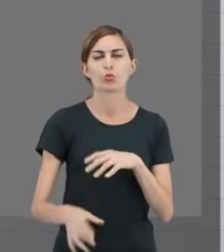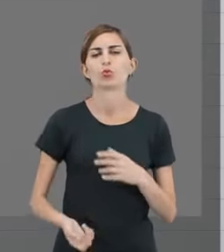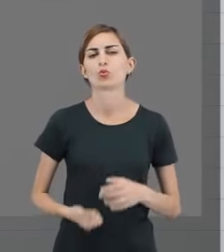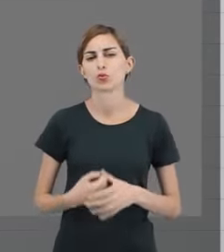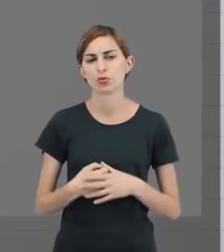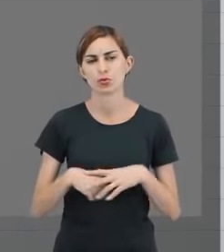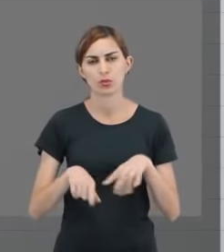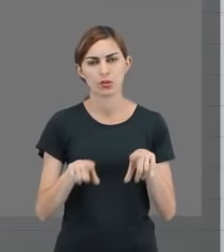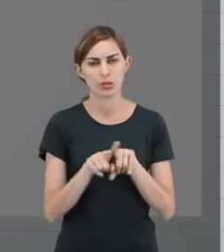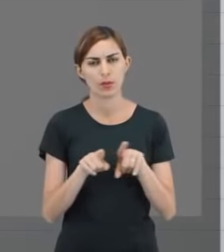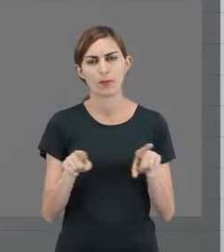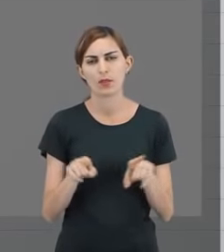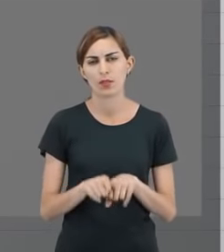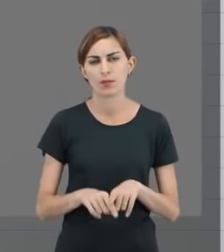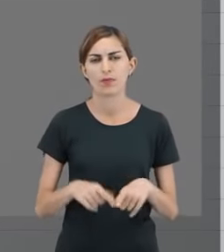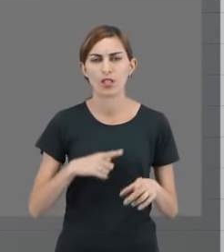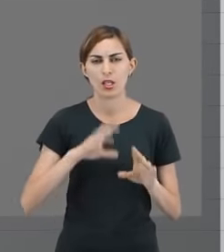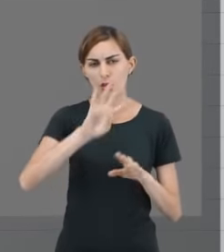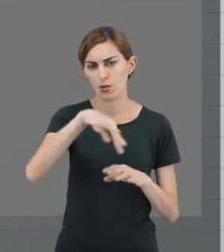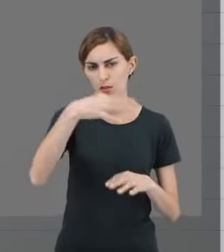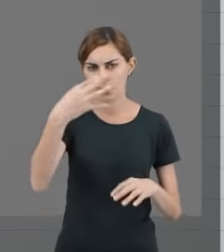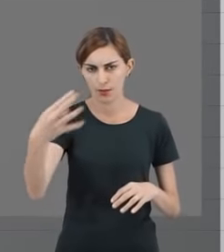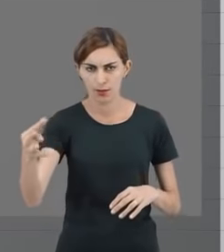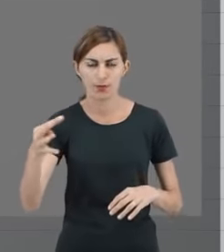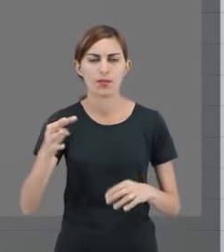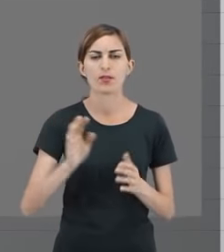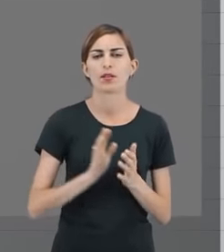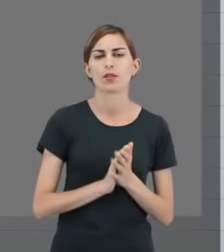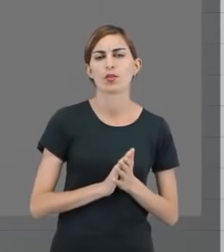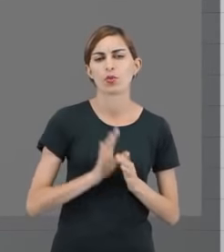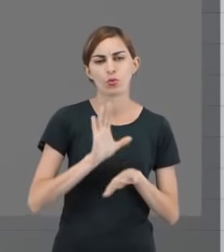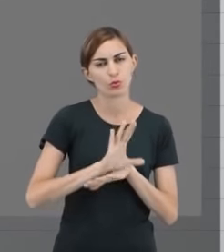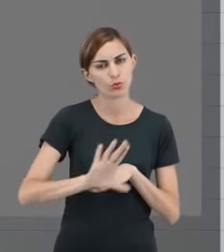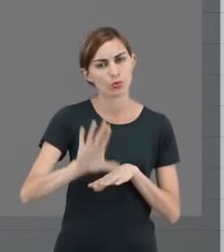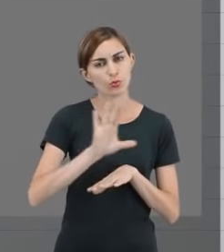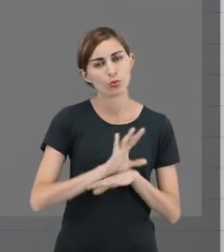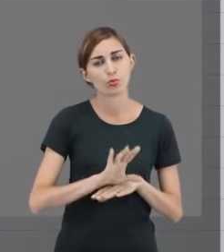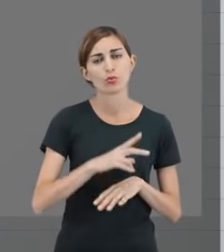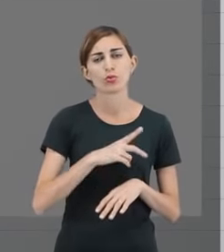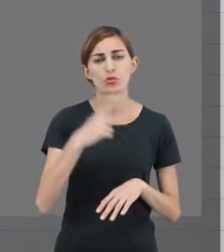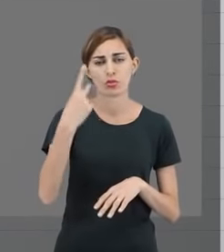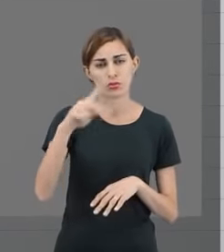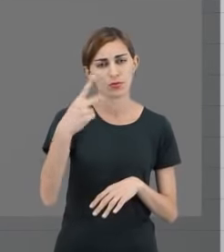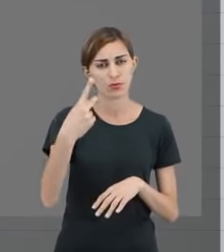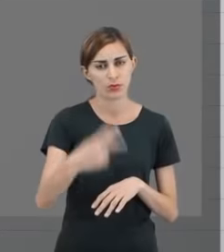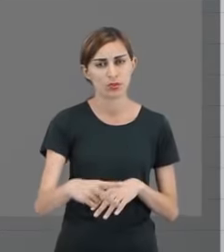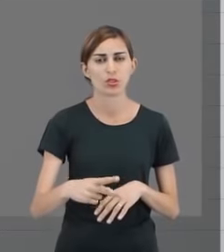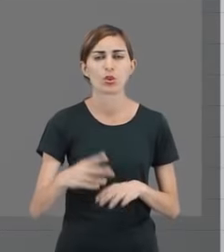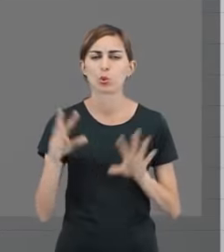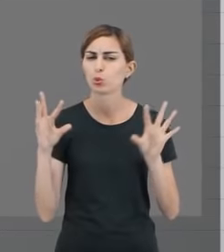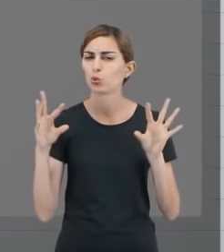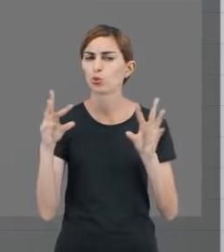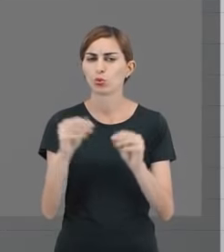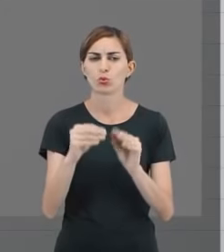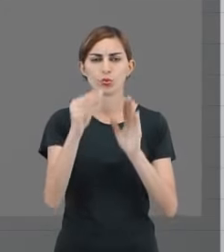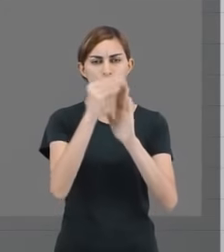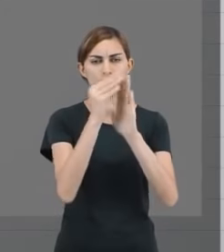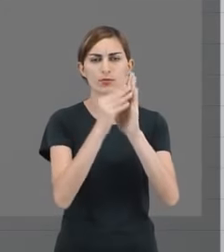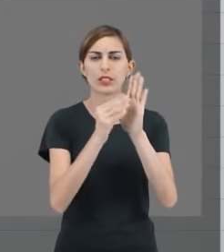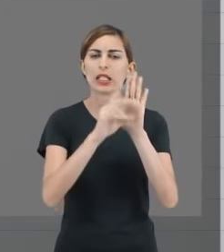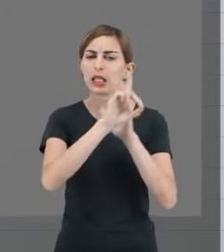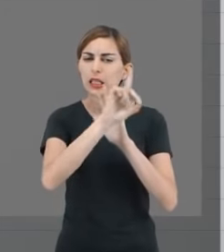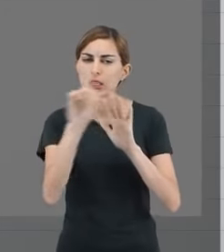vocês. Vocês têm o calendário do curso de vocês, que vai todas as datas